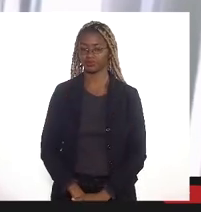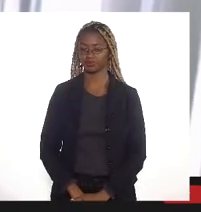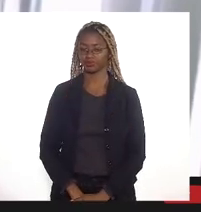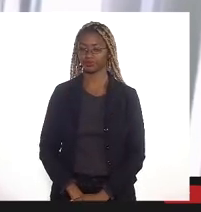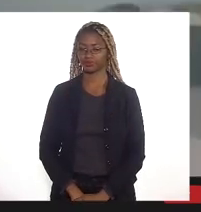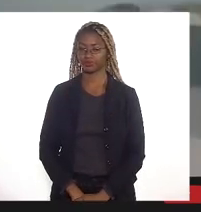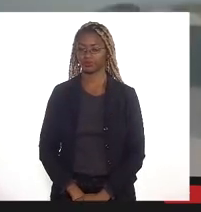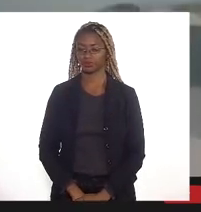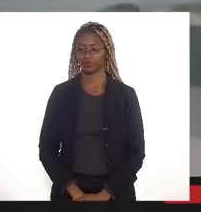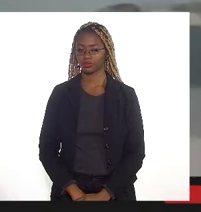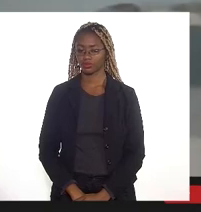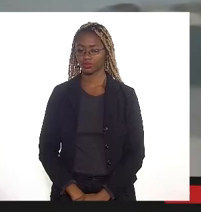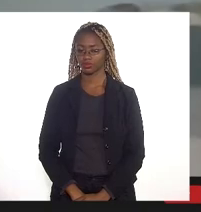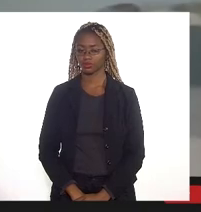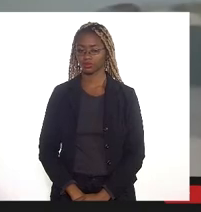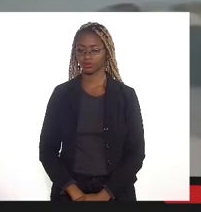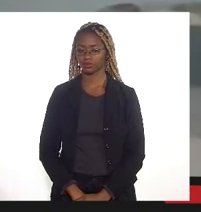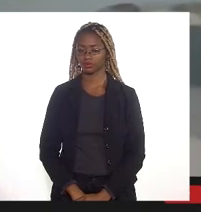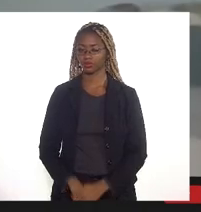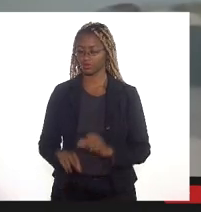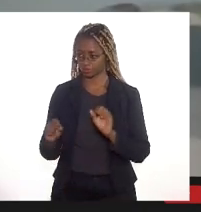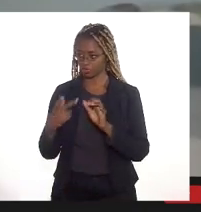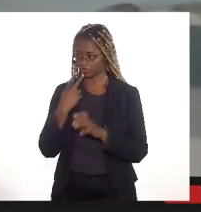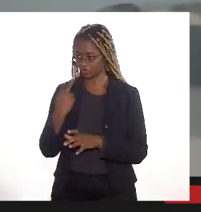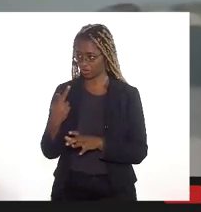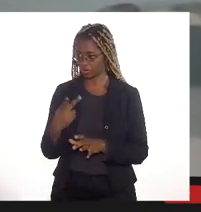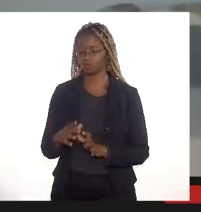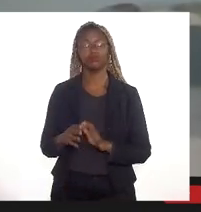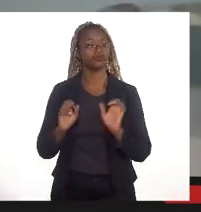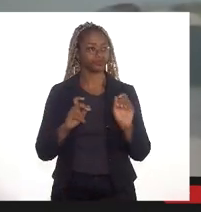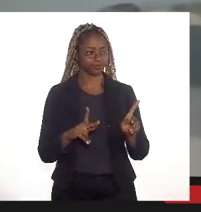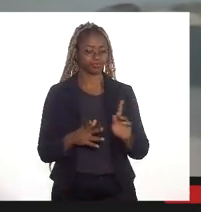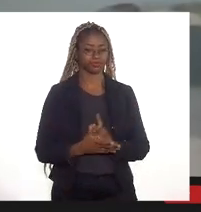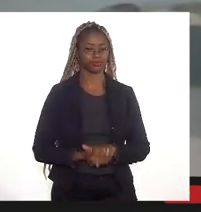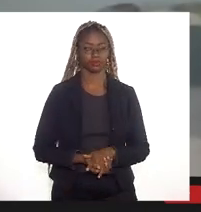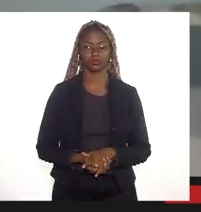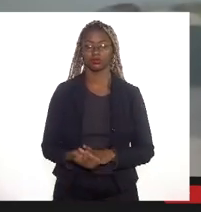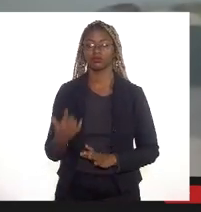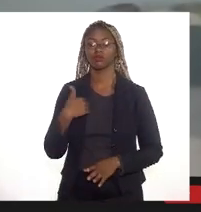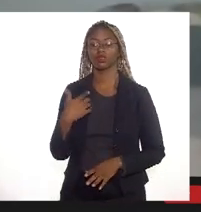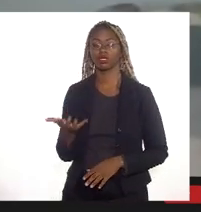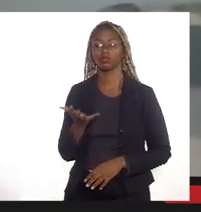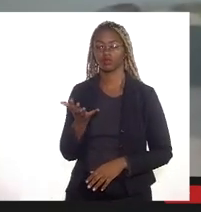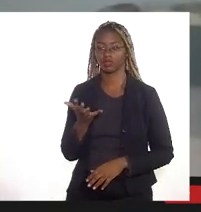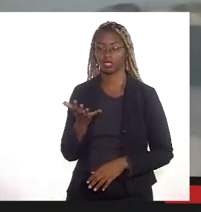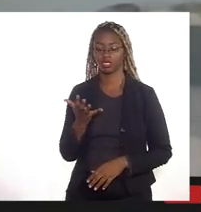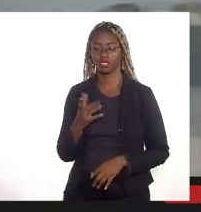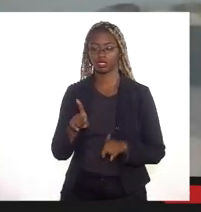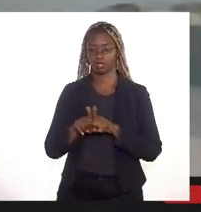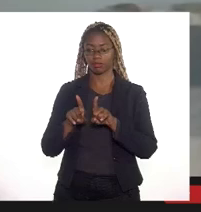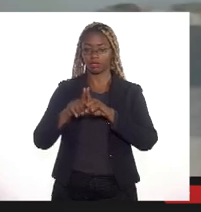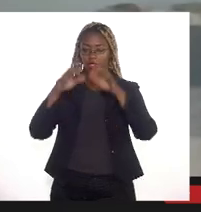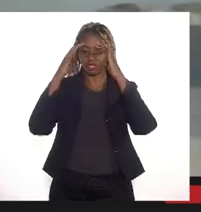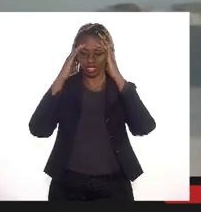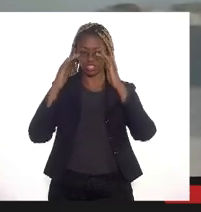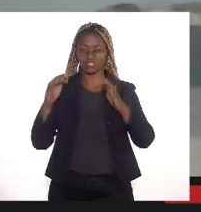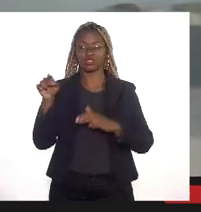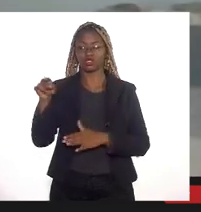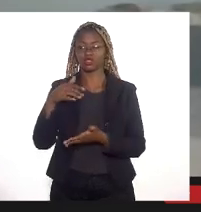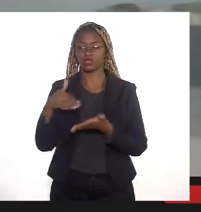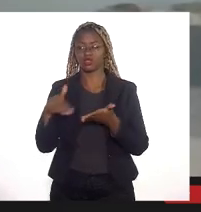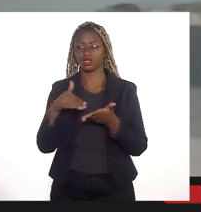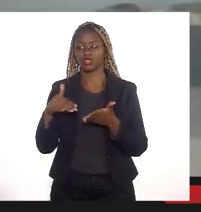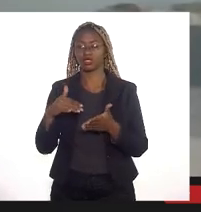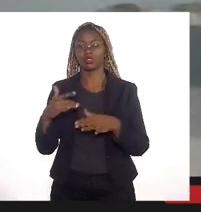falar deputado pois não olha só eu queria também com todo o respeito ao secretário de